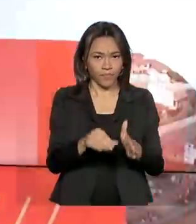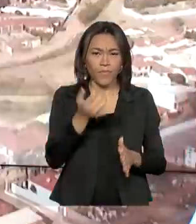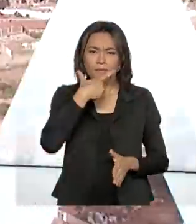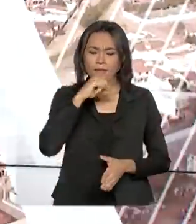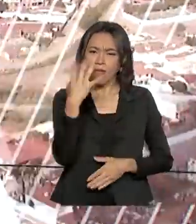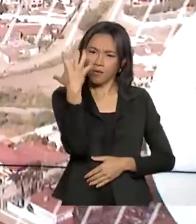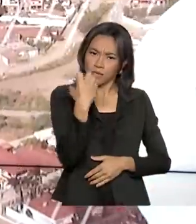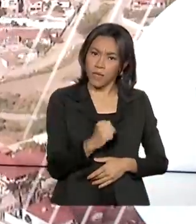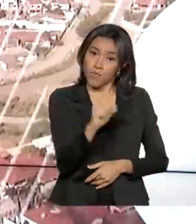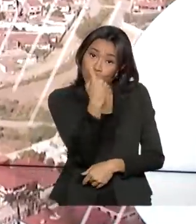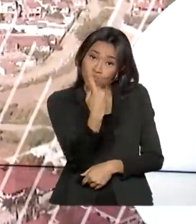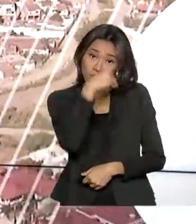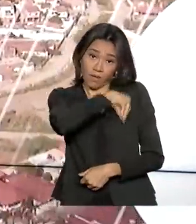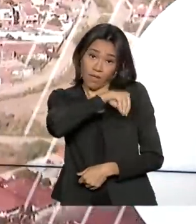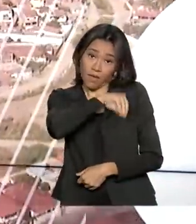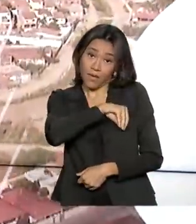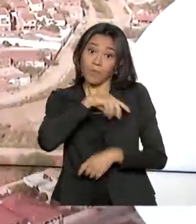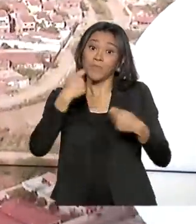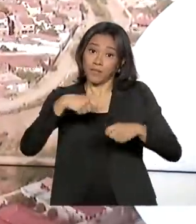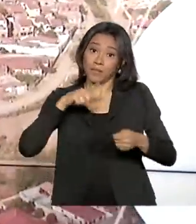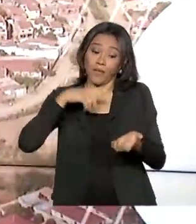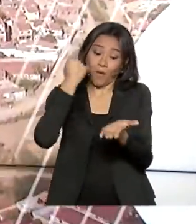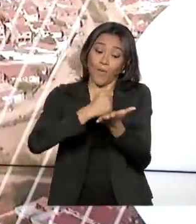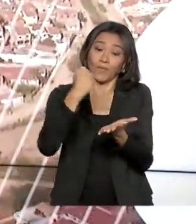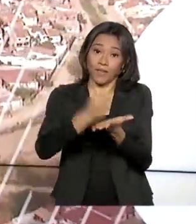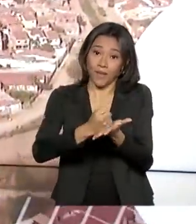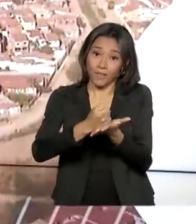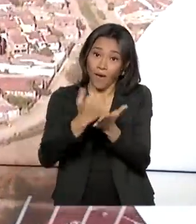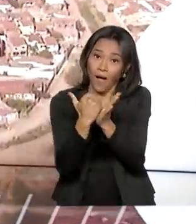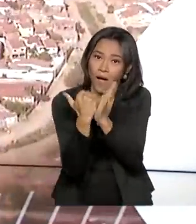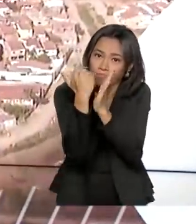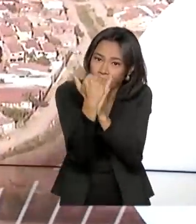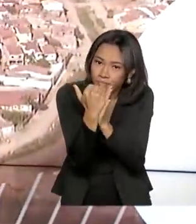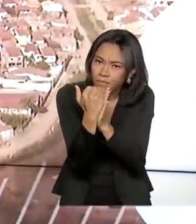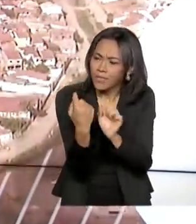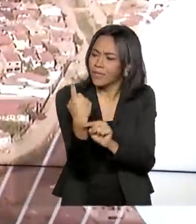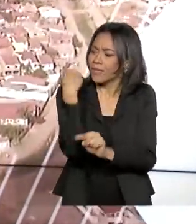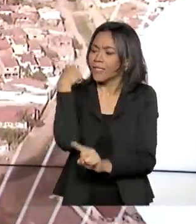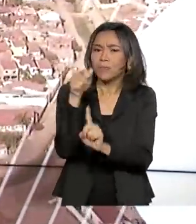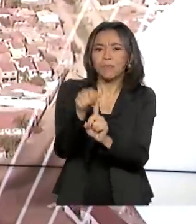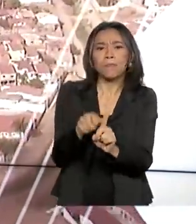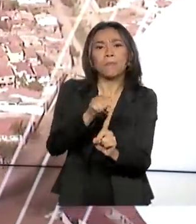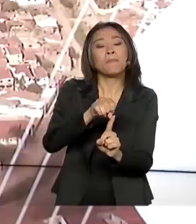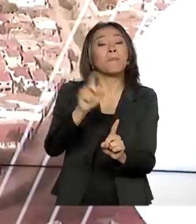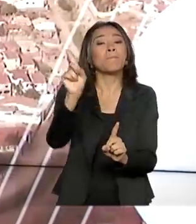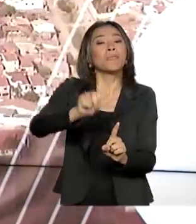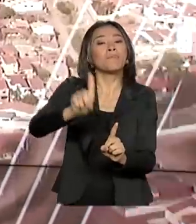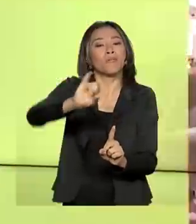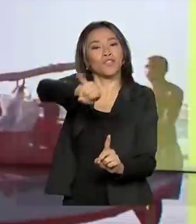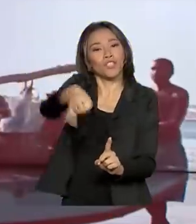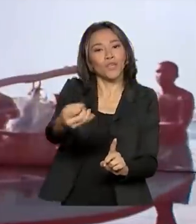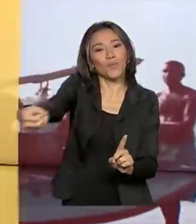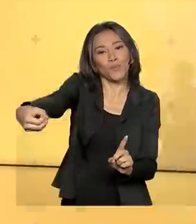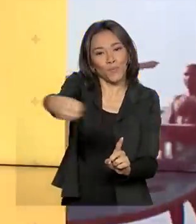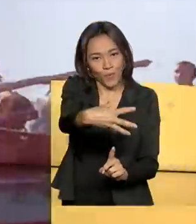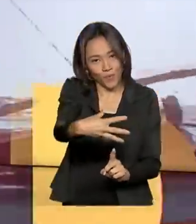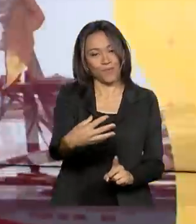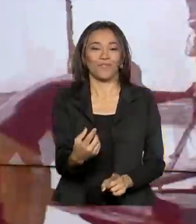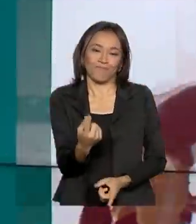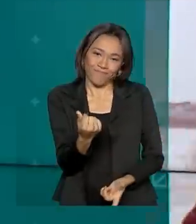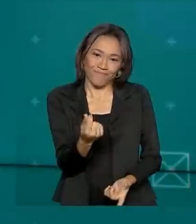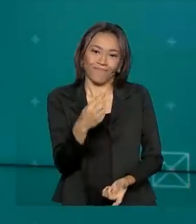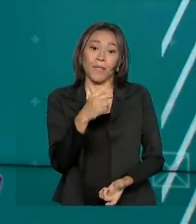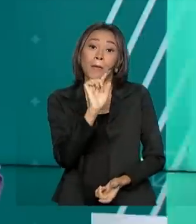salário mínimo precisa ter o contrato de trabalho alterado. Desde 1º de janeiro está em vigor o novo valor do mínimo,